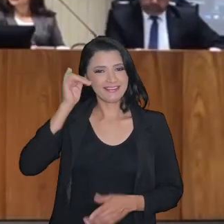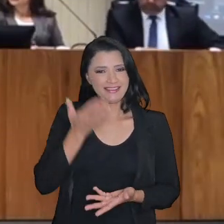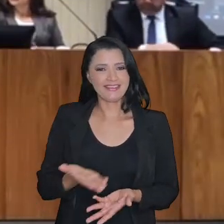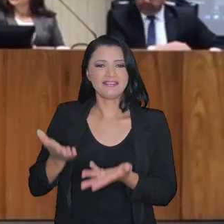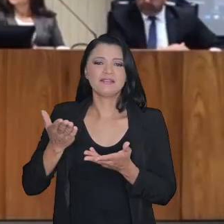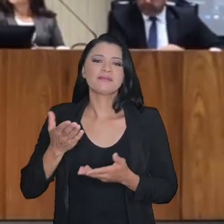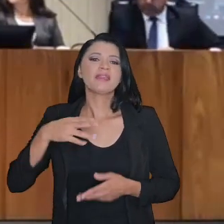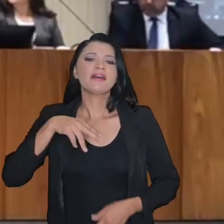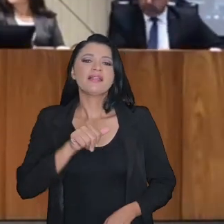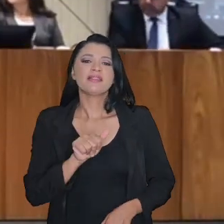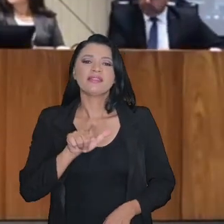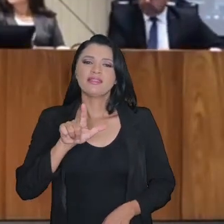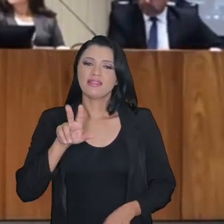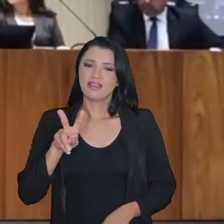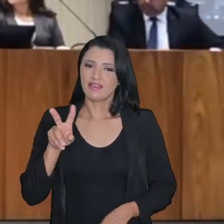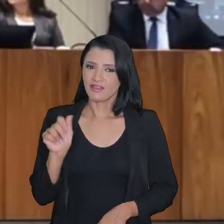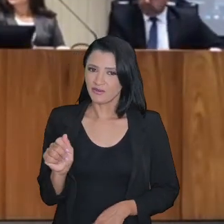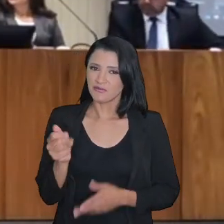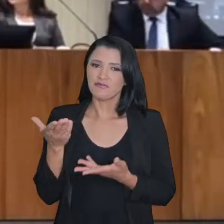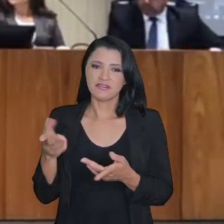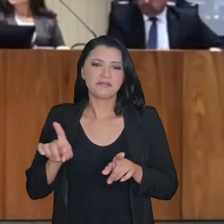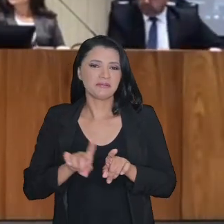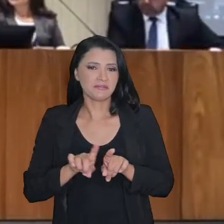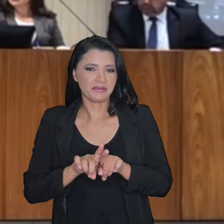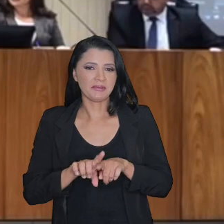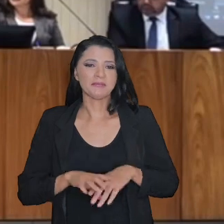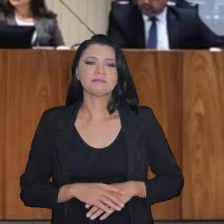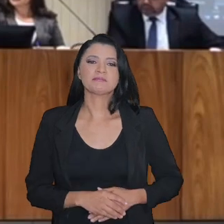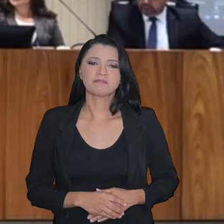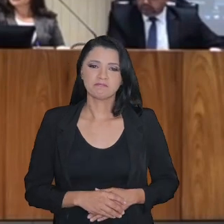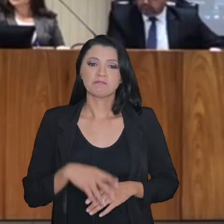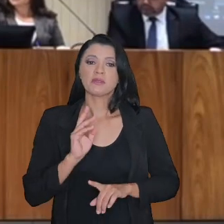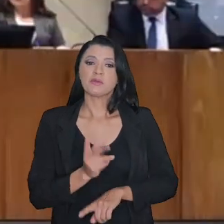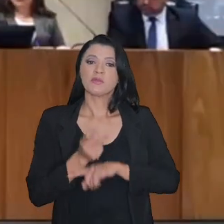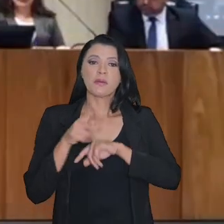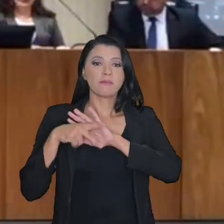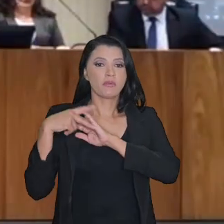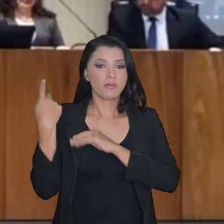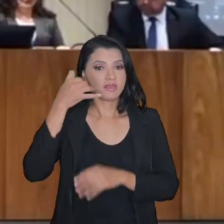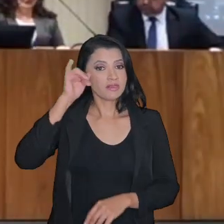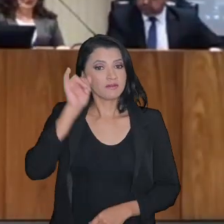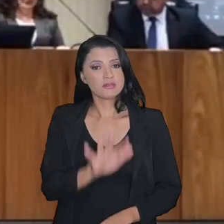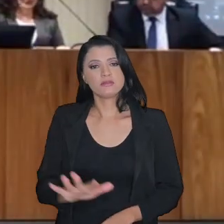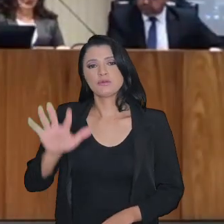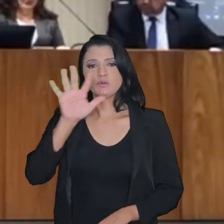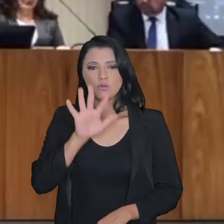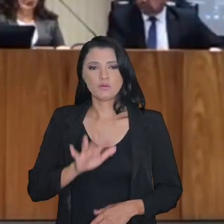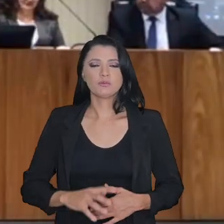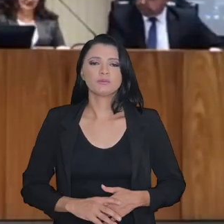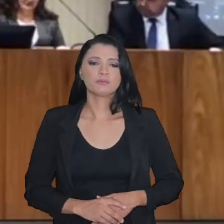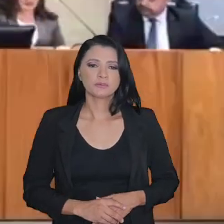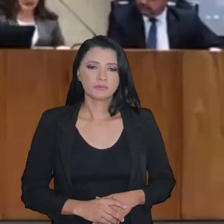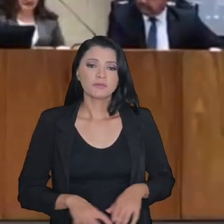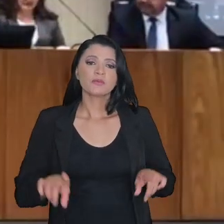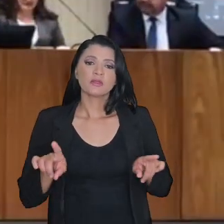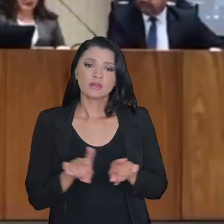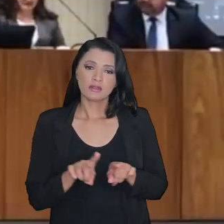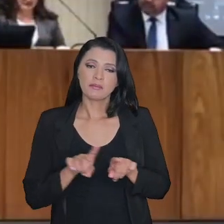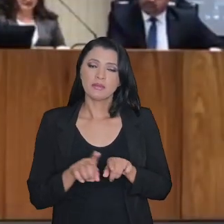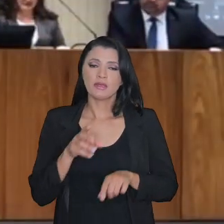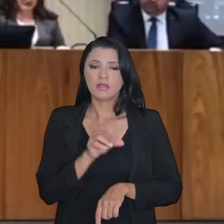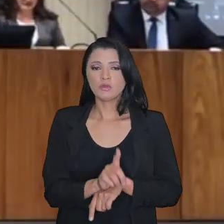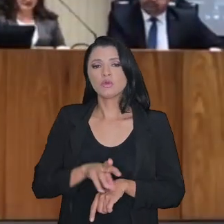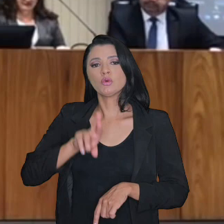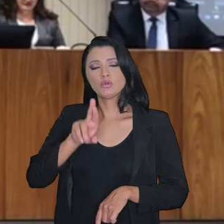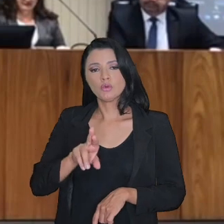Castro Juráski, procuradora da Fazenda Nacional, e o doutor Fernando Marcelo Mendes, também um grande